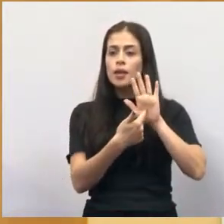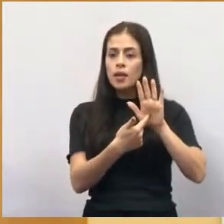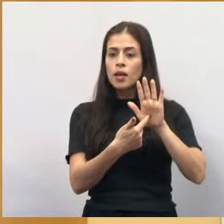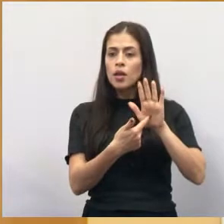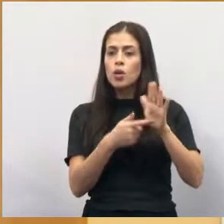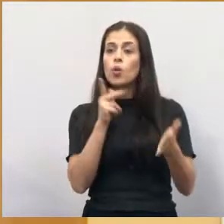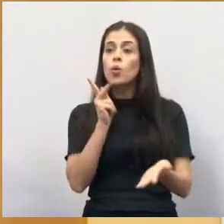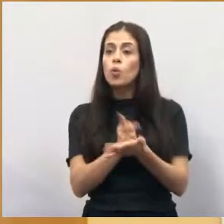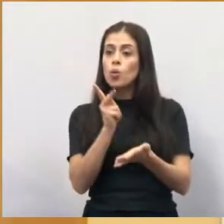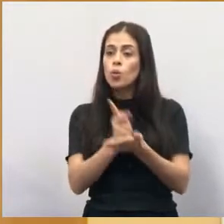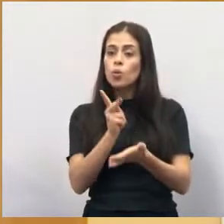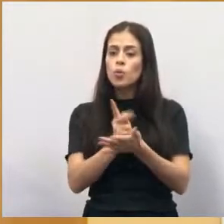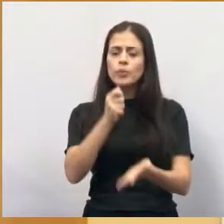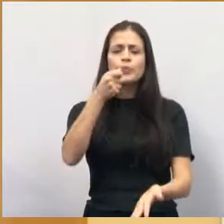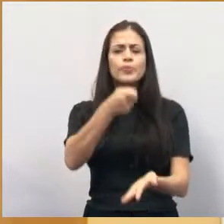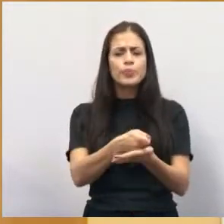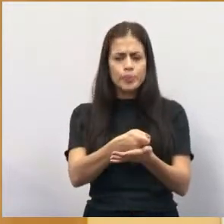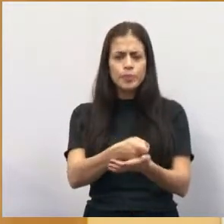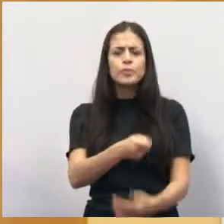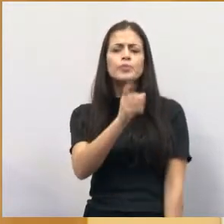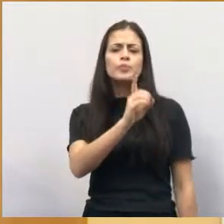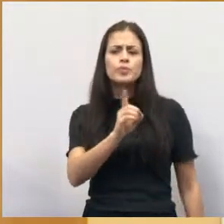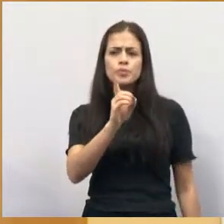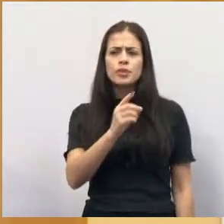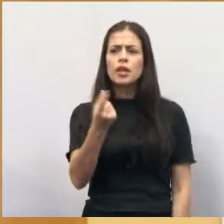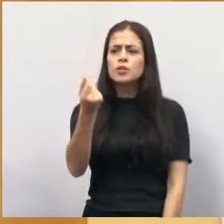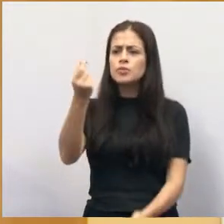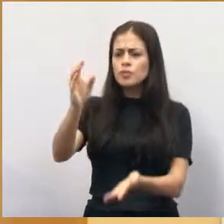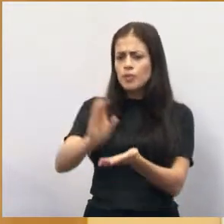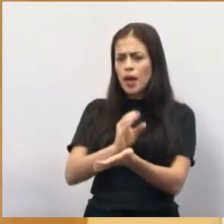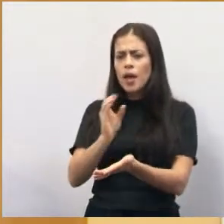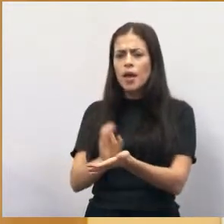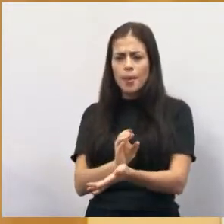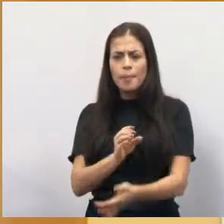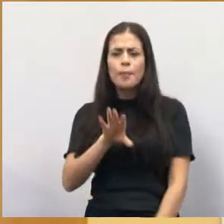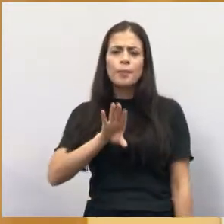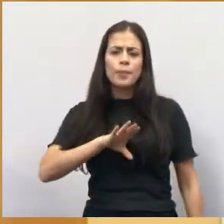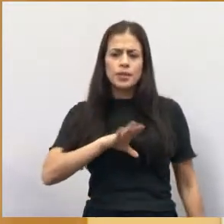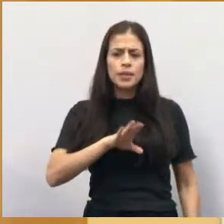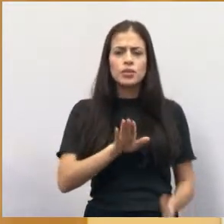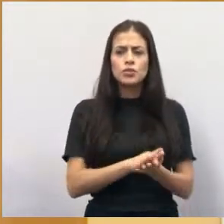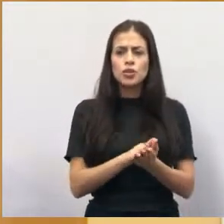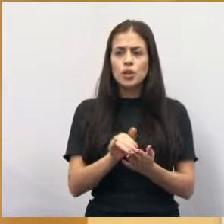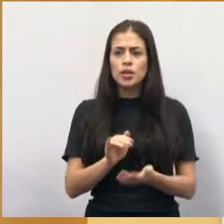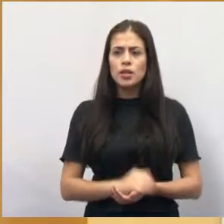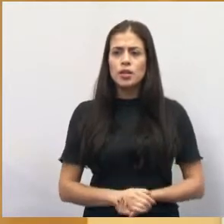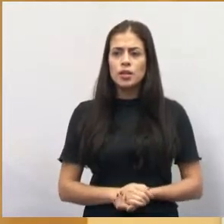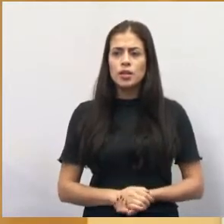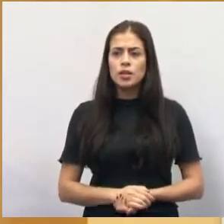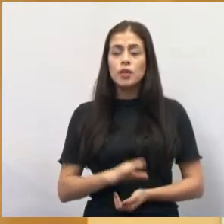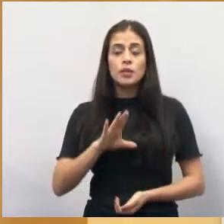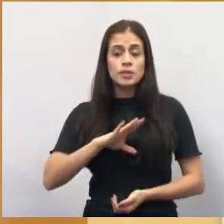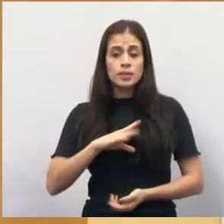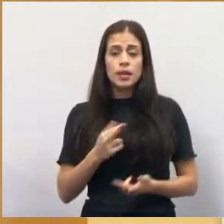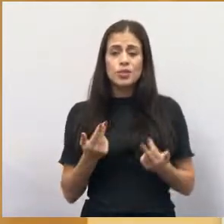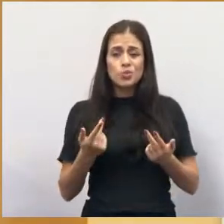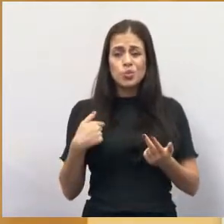cobrando desses deputados verbas para Jacareí, recursos para Jacareí. Uma cidade como a nossa